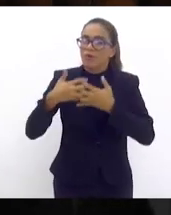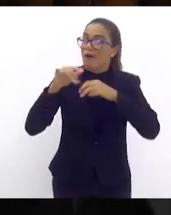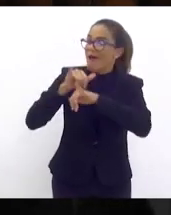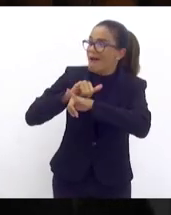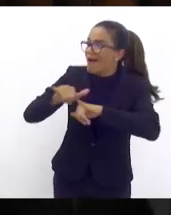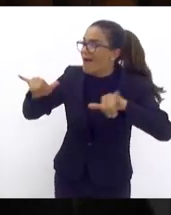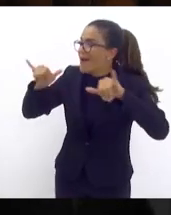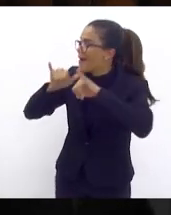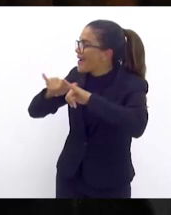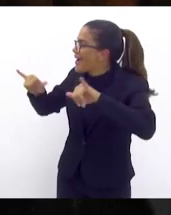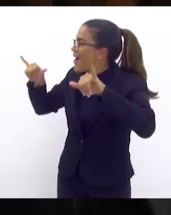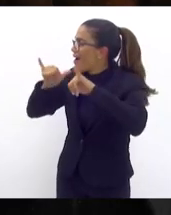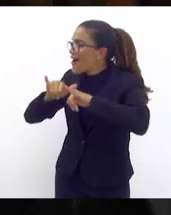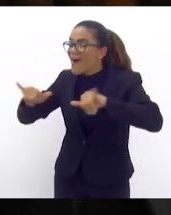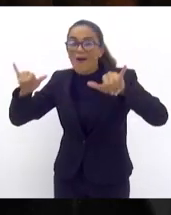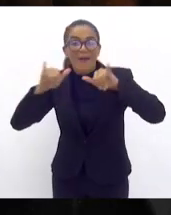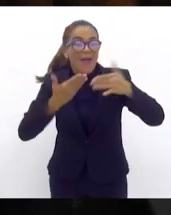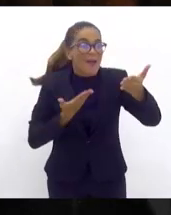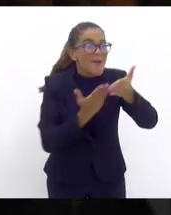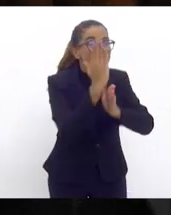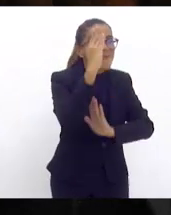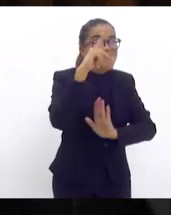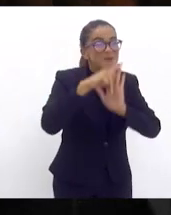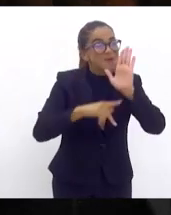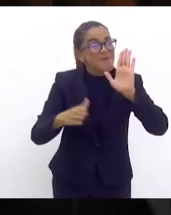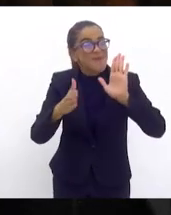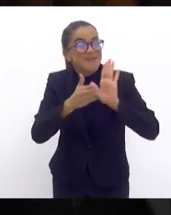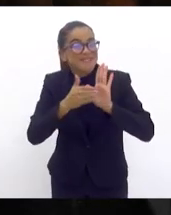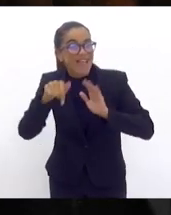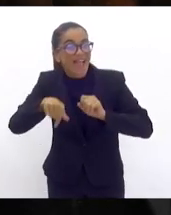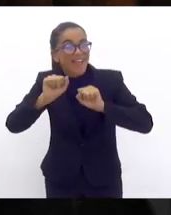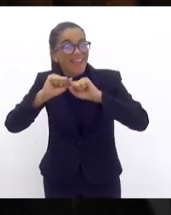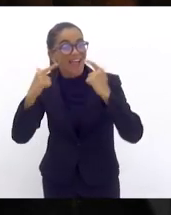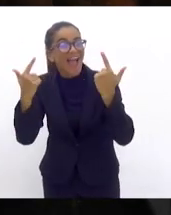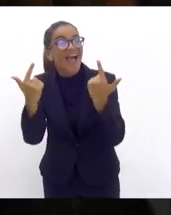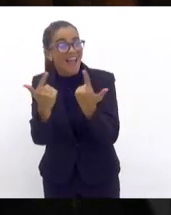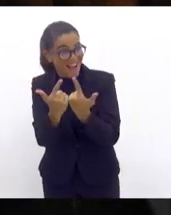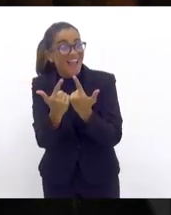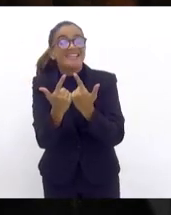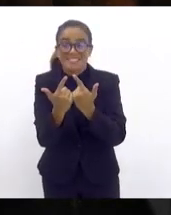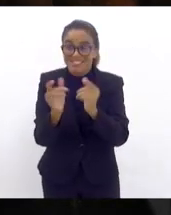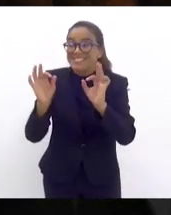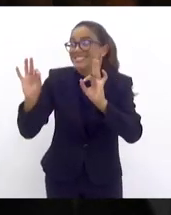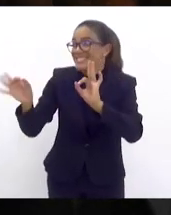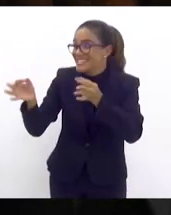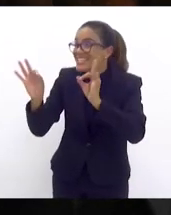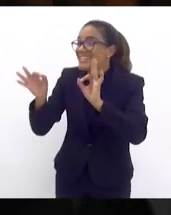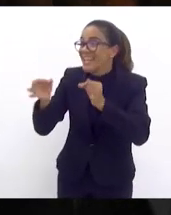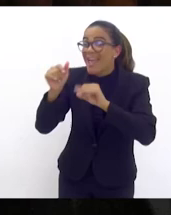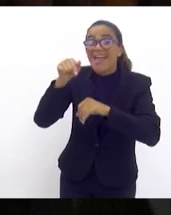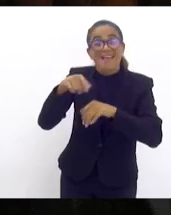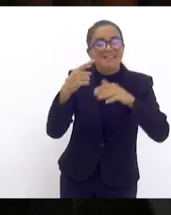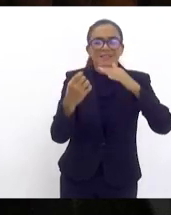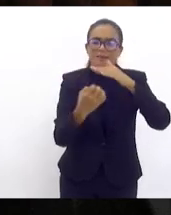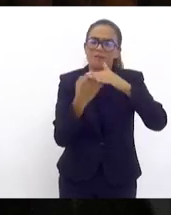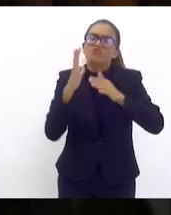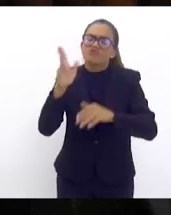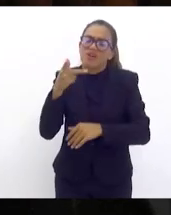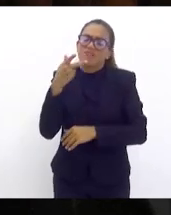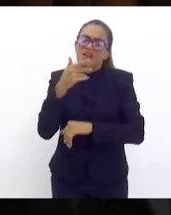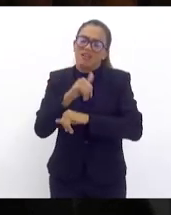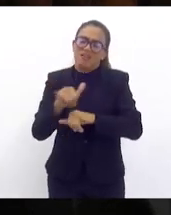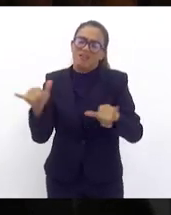tivemos a aprovação desse projeto aqui nessa casa e que essas empresas que eu já falei é que